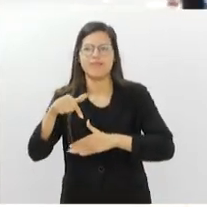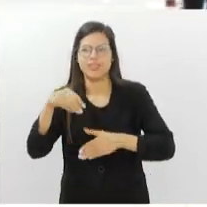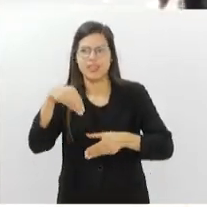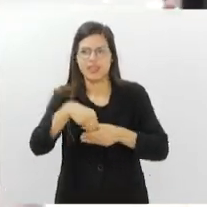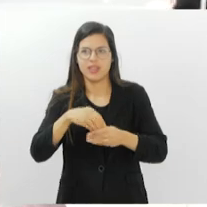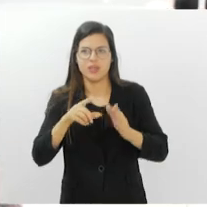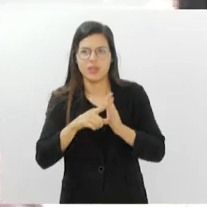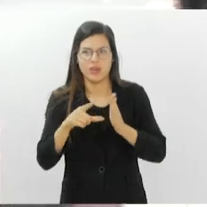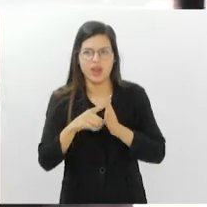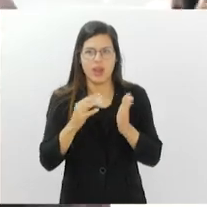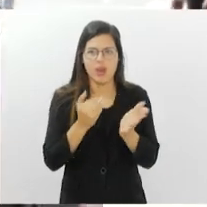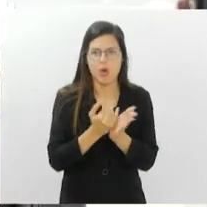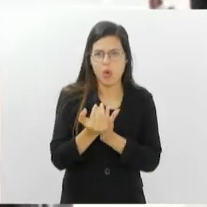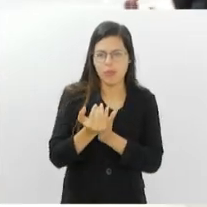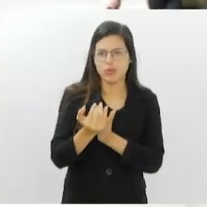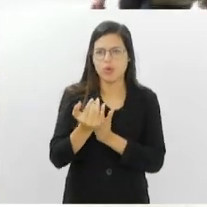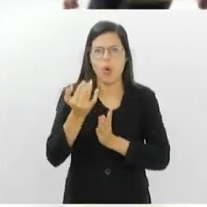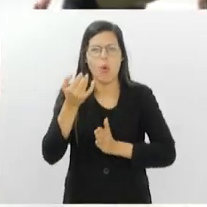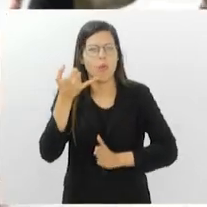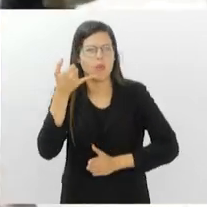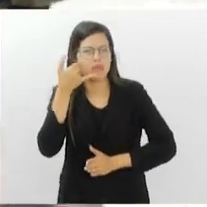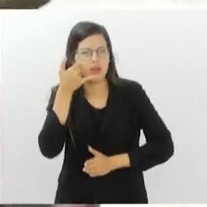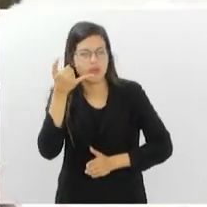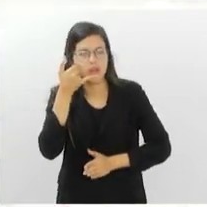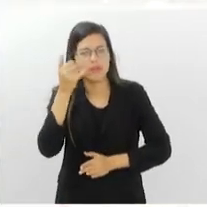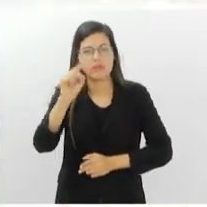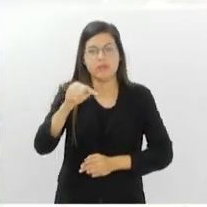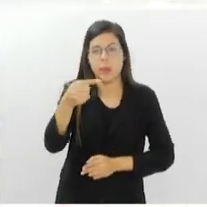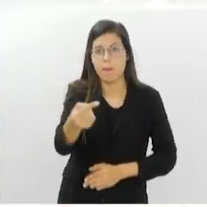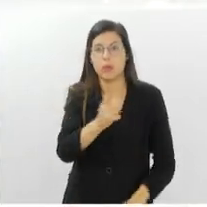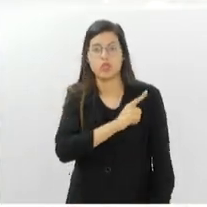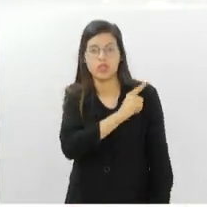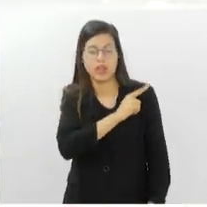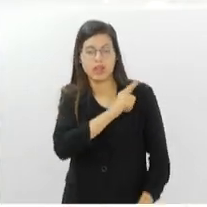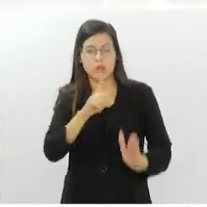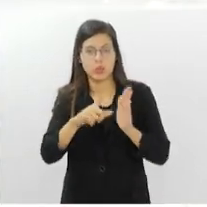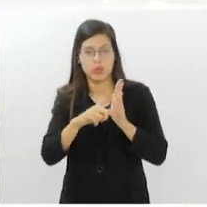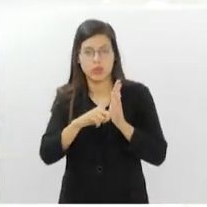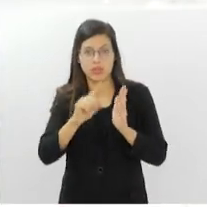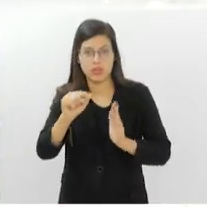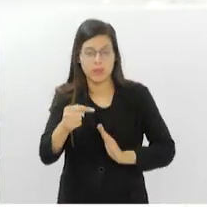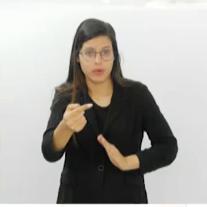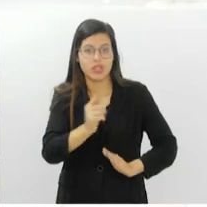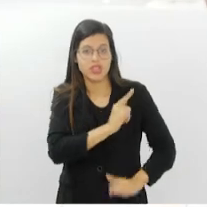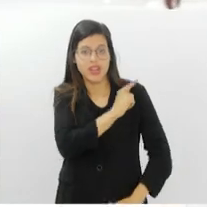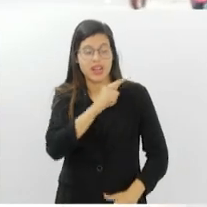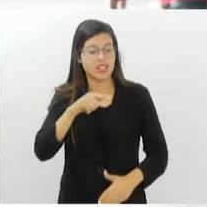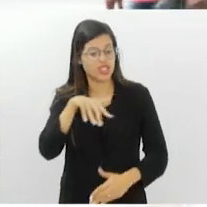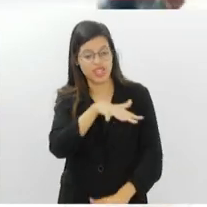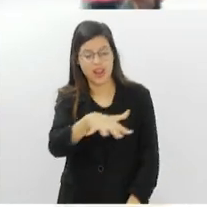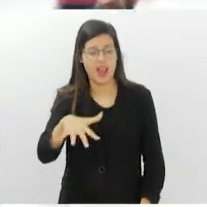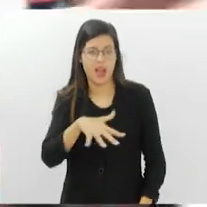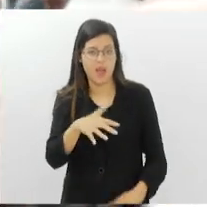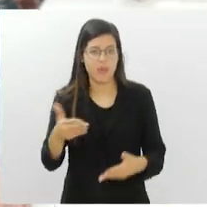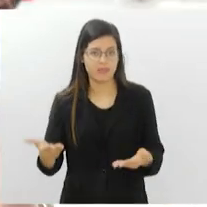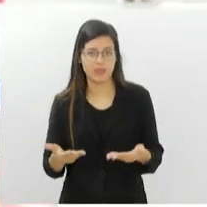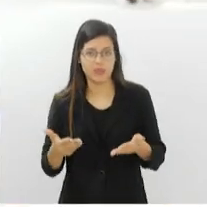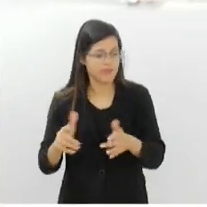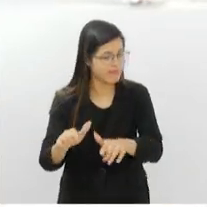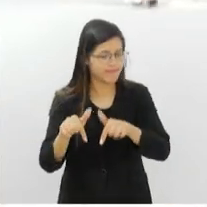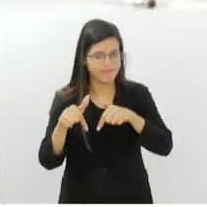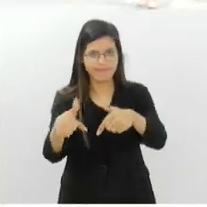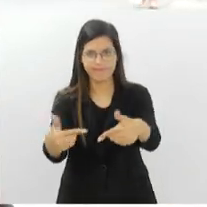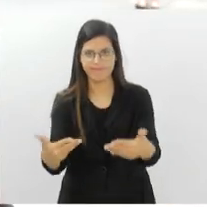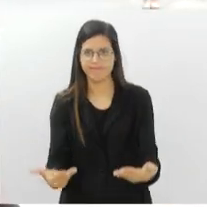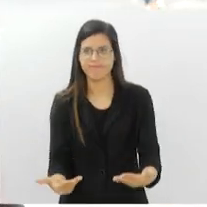de call center passou a ser gerente de loja, gerente geral e hoje ela deu um passo maior. Muita gente fala